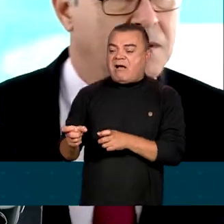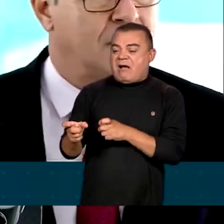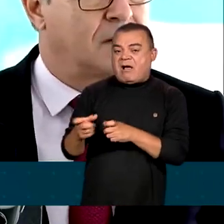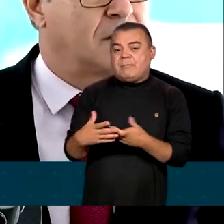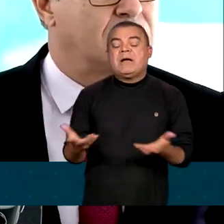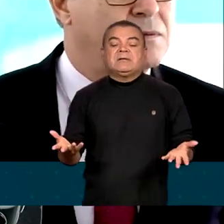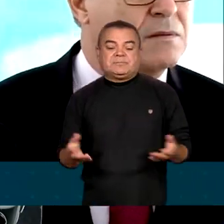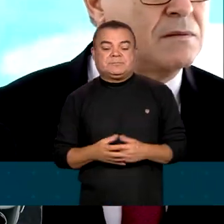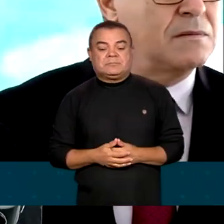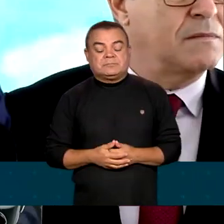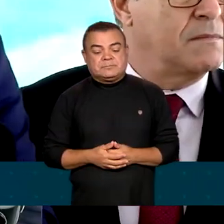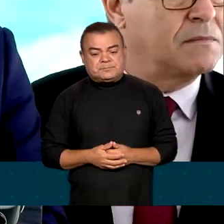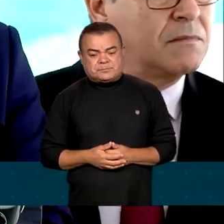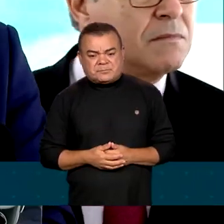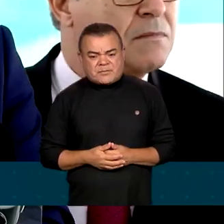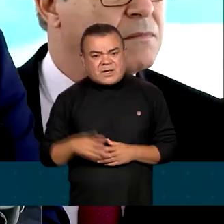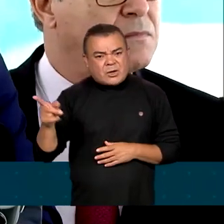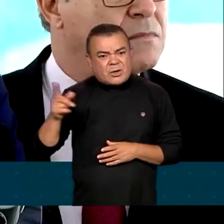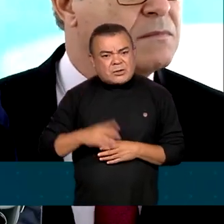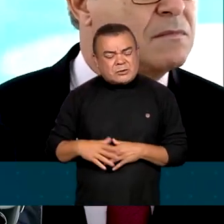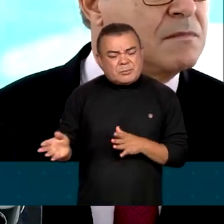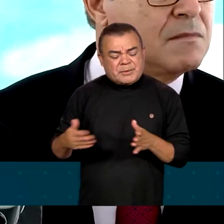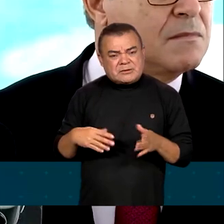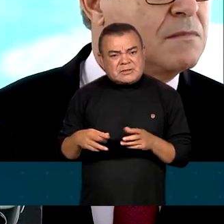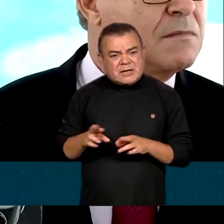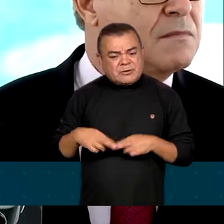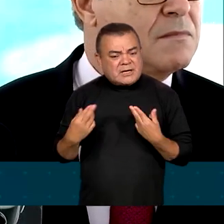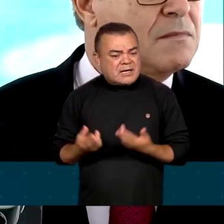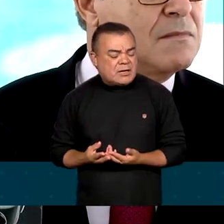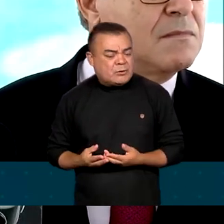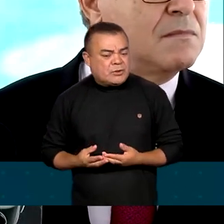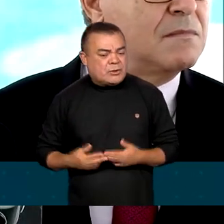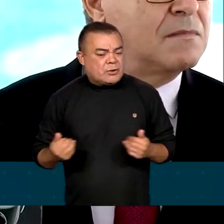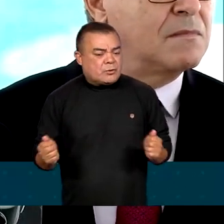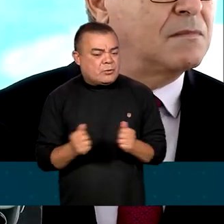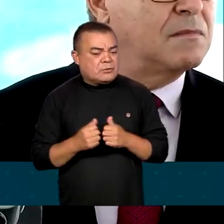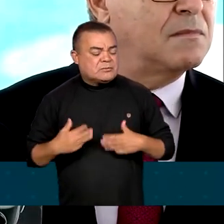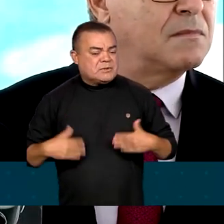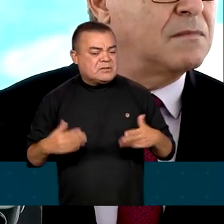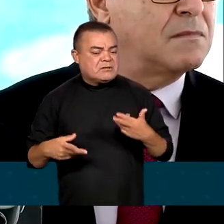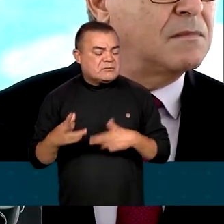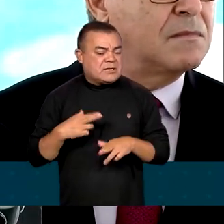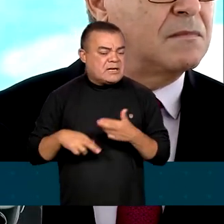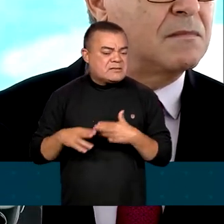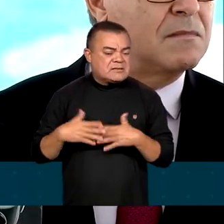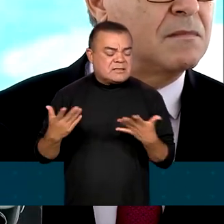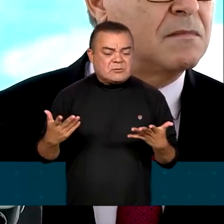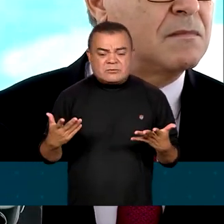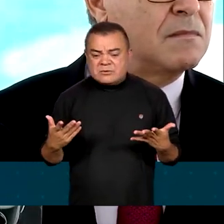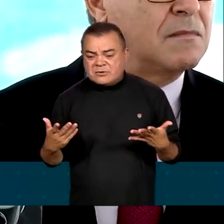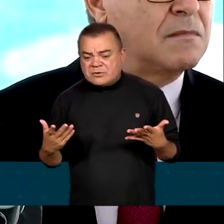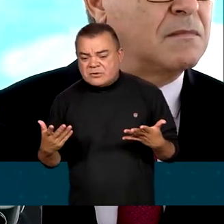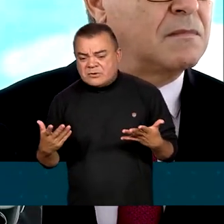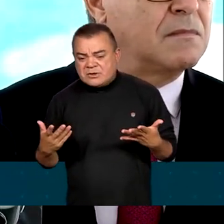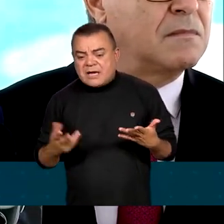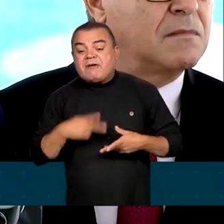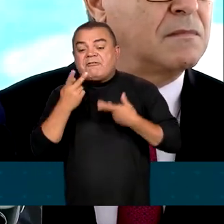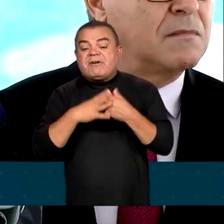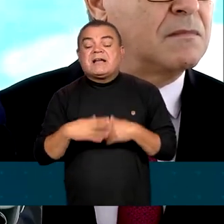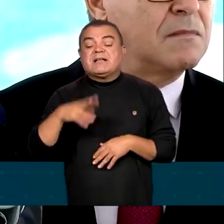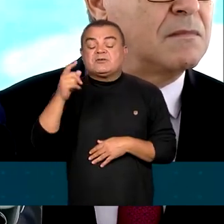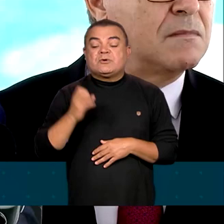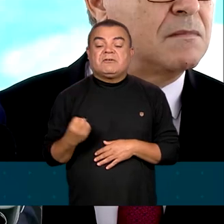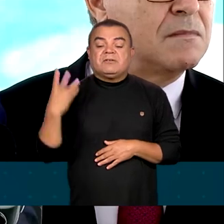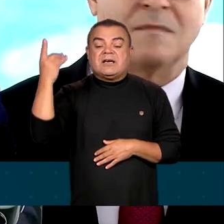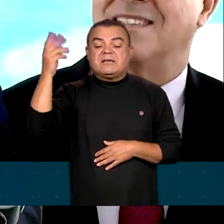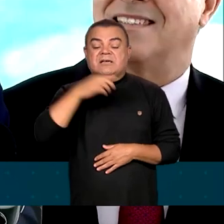mantém o presidente durante a reunião que comprou mais otimismo, inclusive dos ministros, em relação ao vencimento econômico e citou o senhor na sua viagem na China que